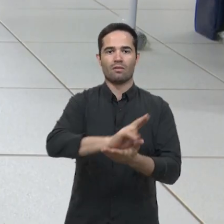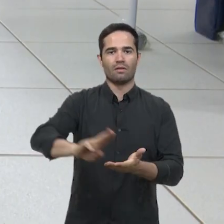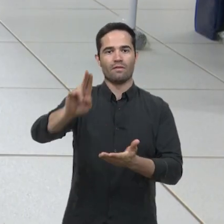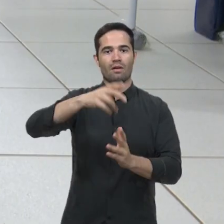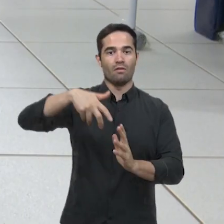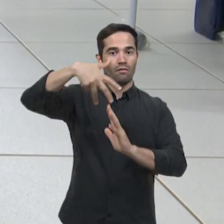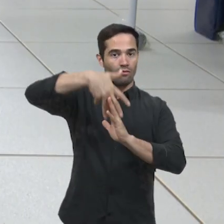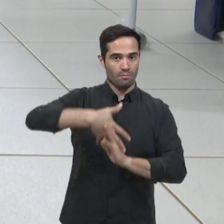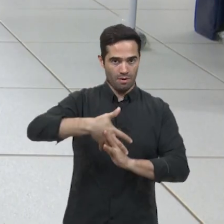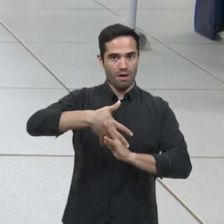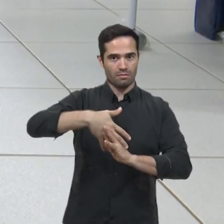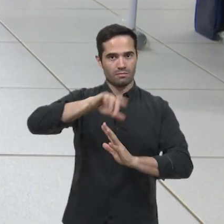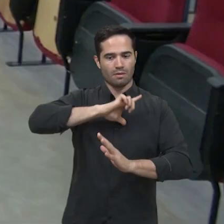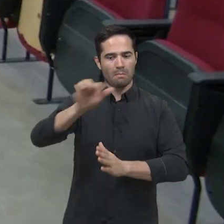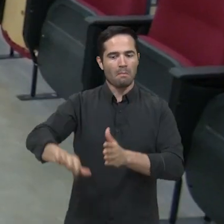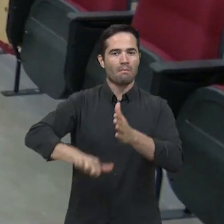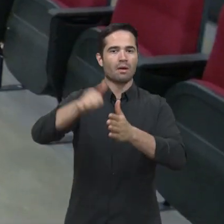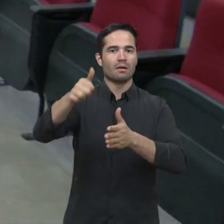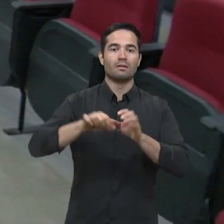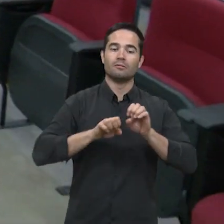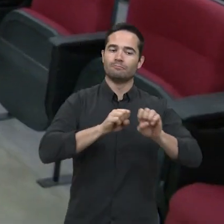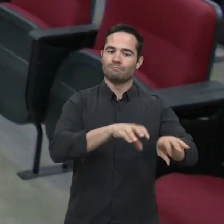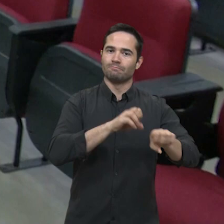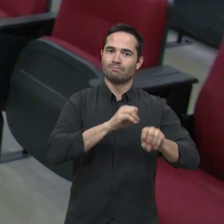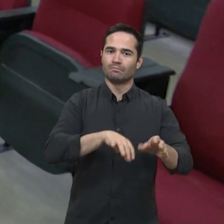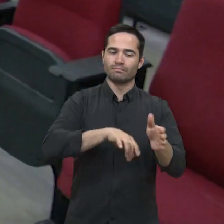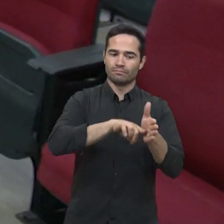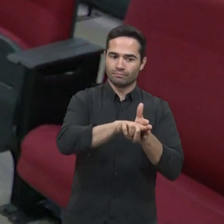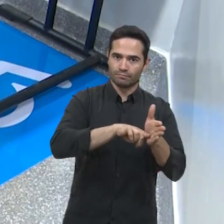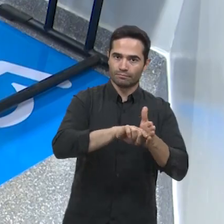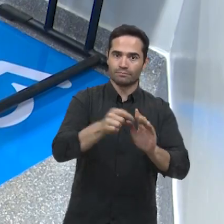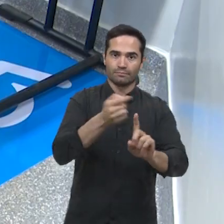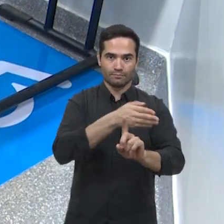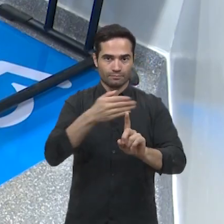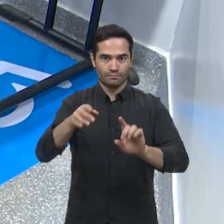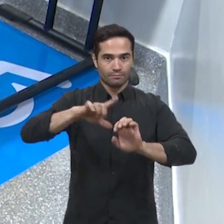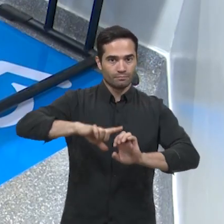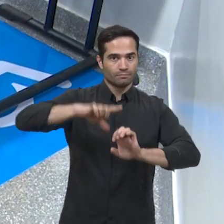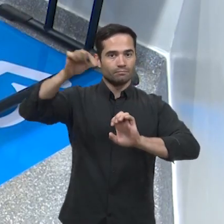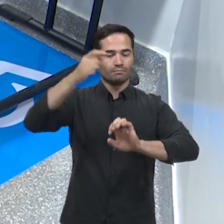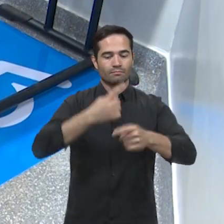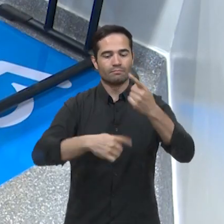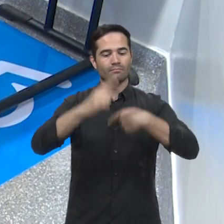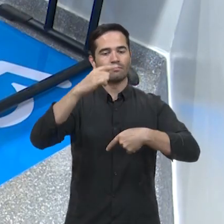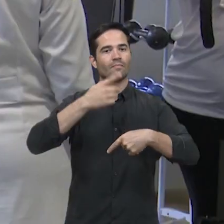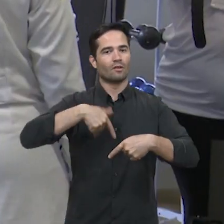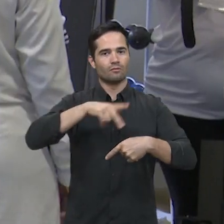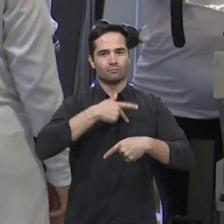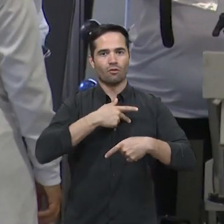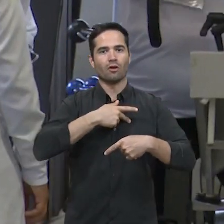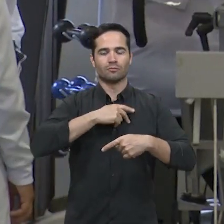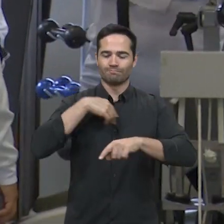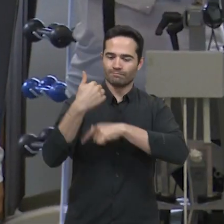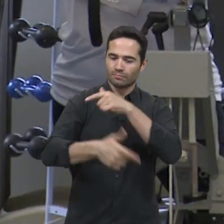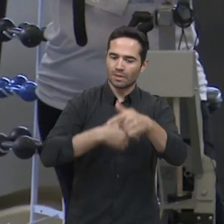universidade. É a UFMS na vanguarda do ensino, da pesquisa, da extensão, do empreendedorismo e inovação. Sigamos em frente com muito